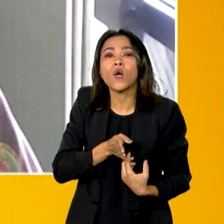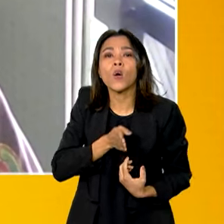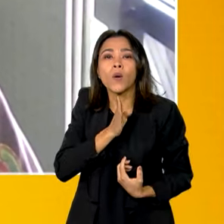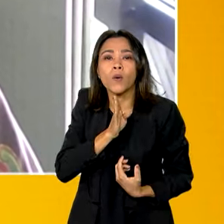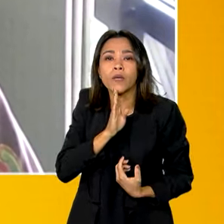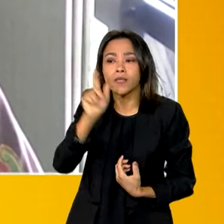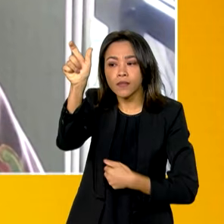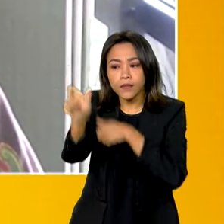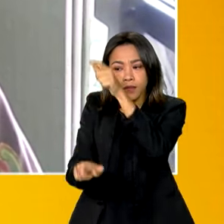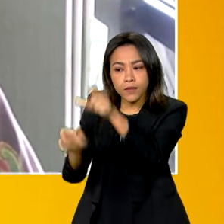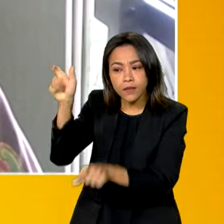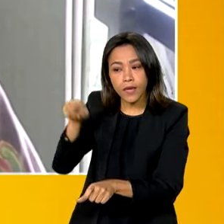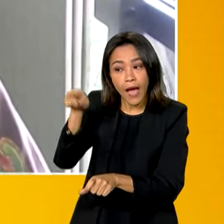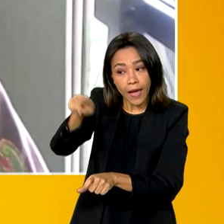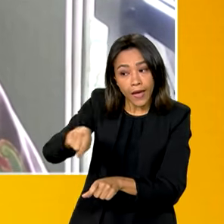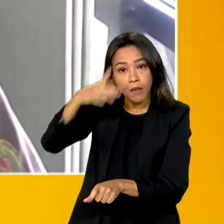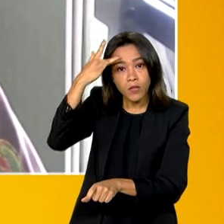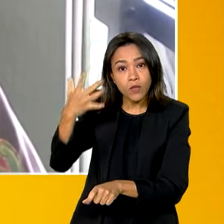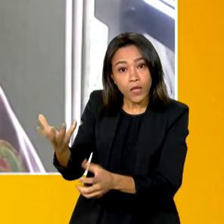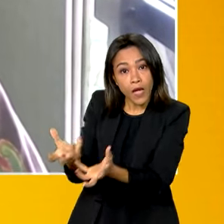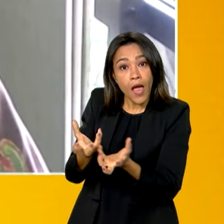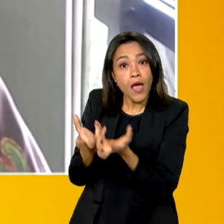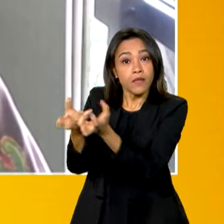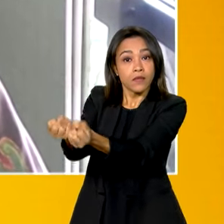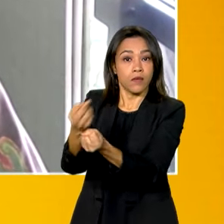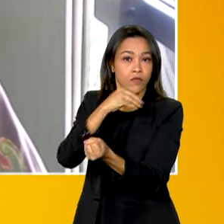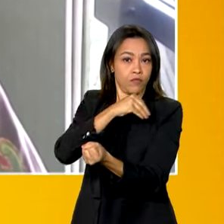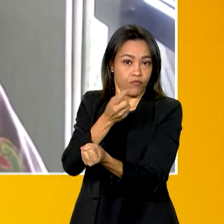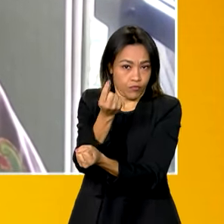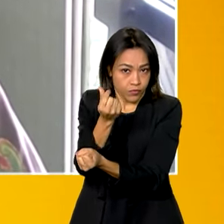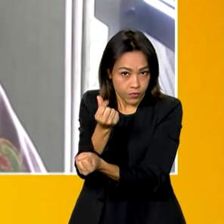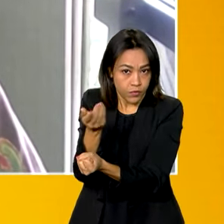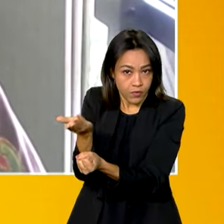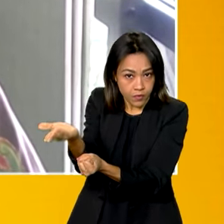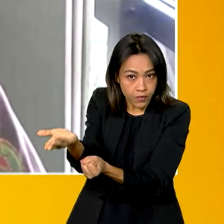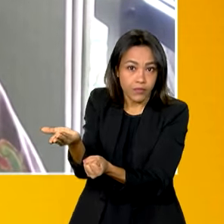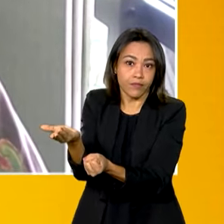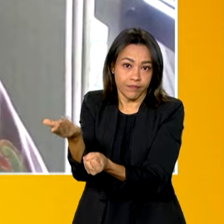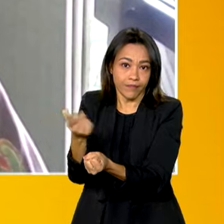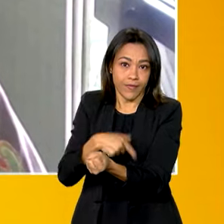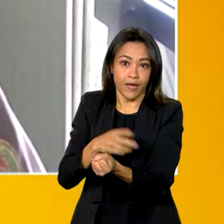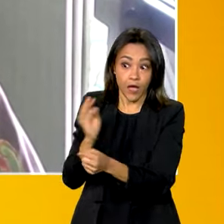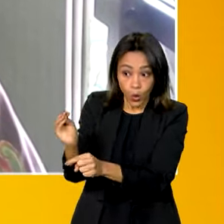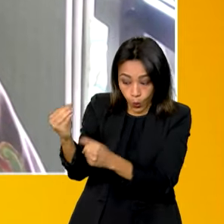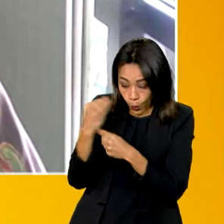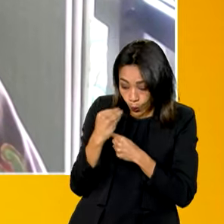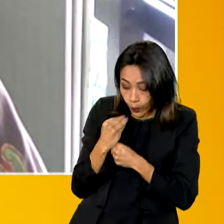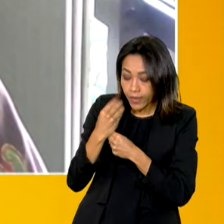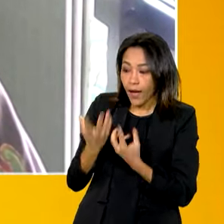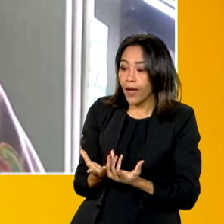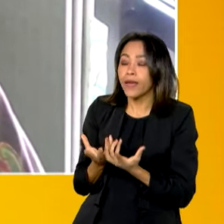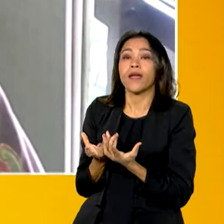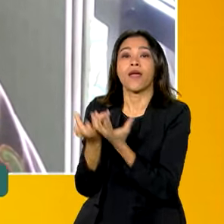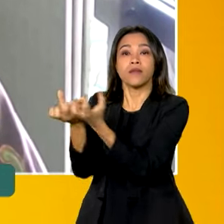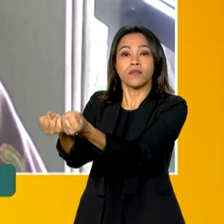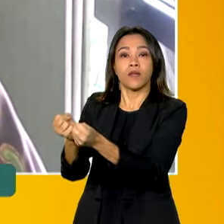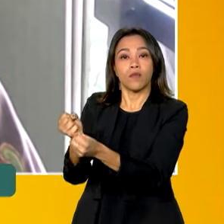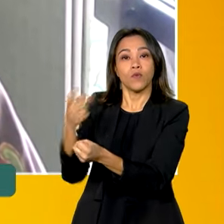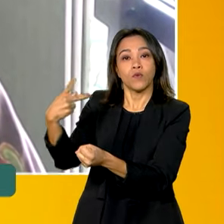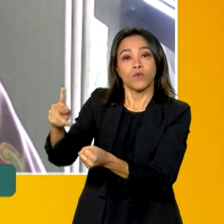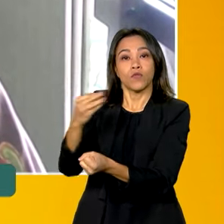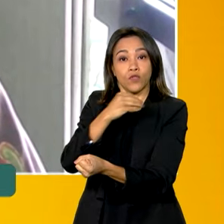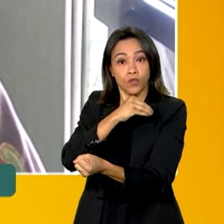remunerado. Quem cuida é de uma forma remunerada, porque o cuidado também